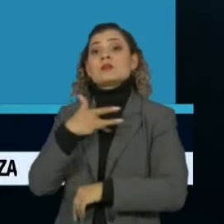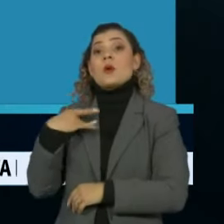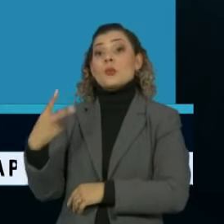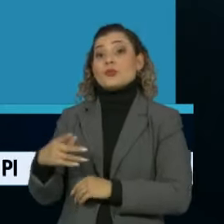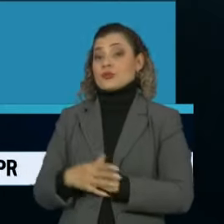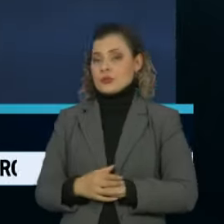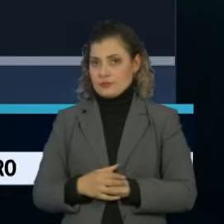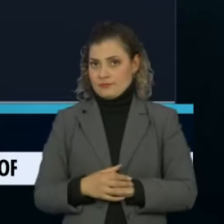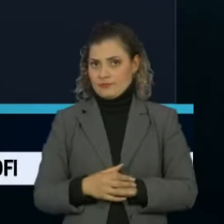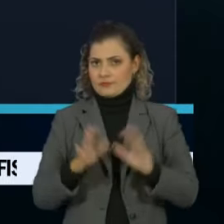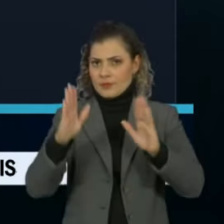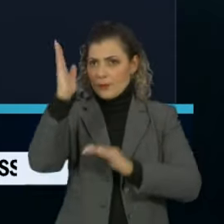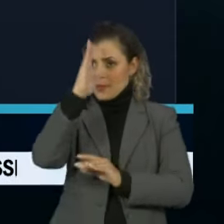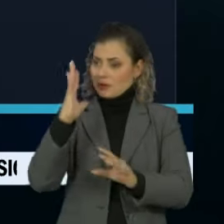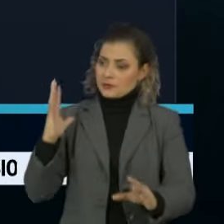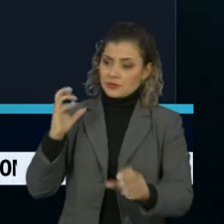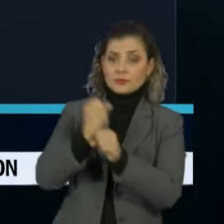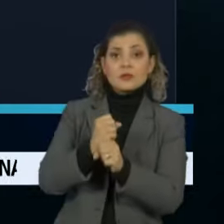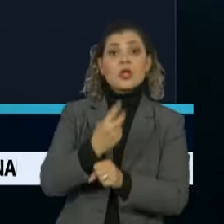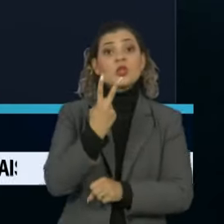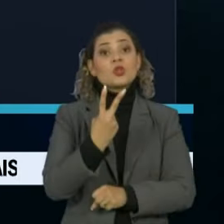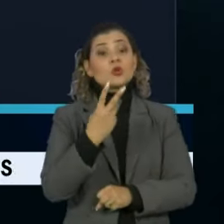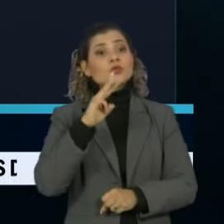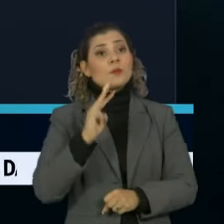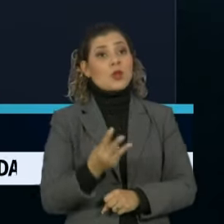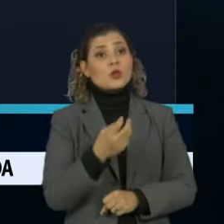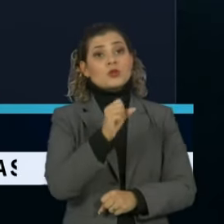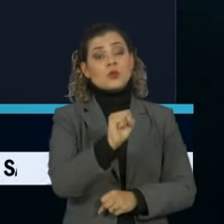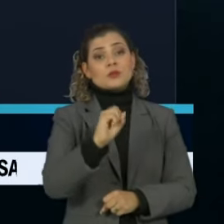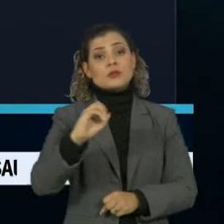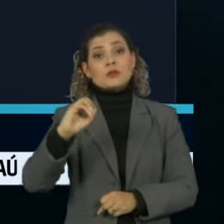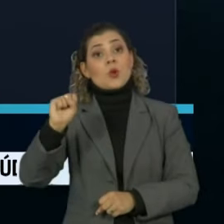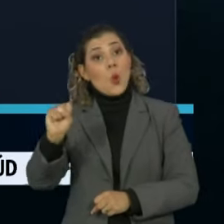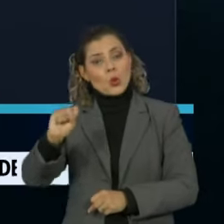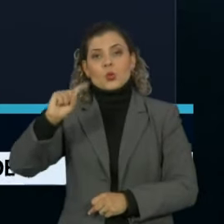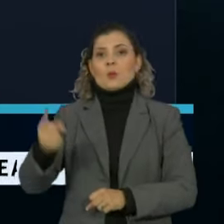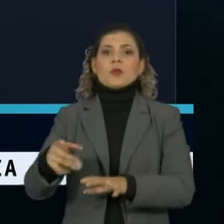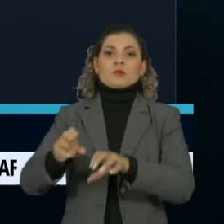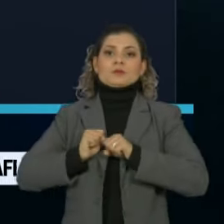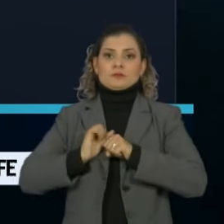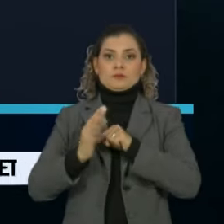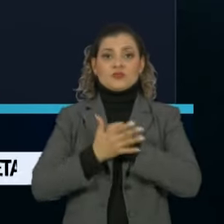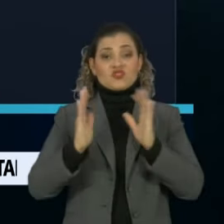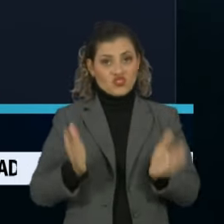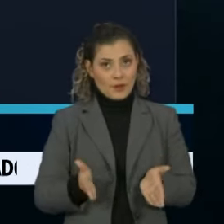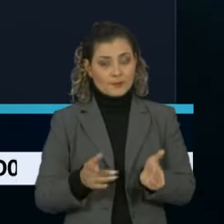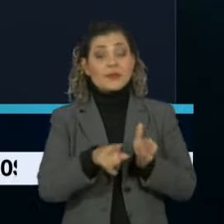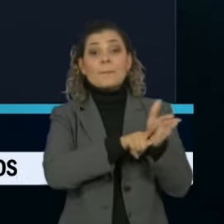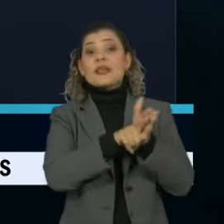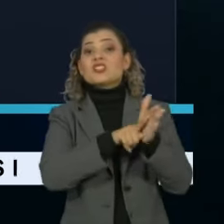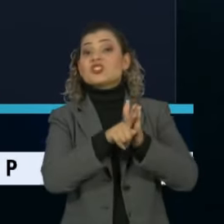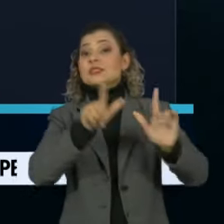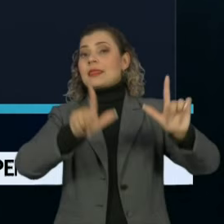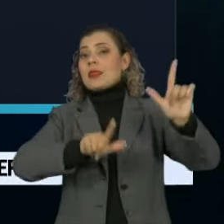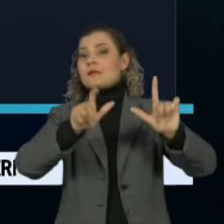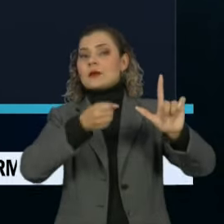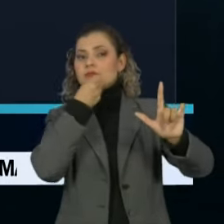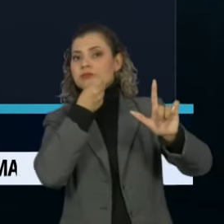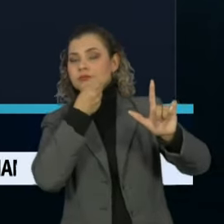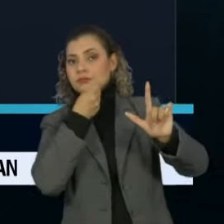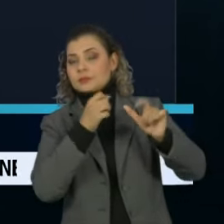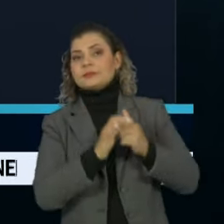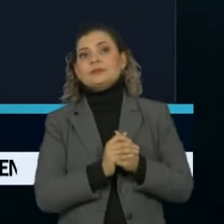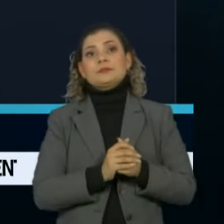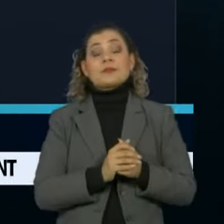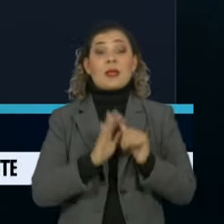O Brasil registrou hoje 2,8 milhões de da Covid-19, de acordo com o consórcio de veículos da